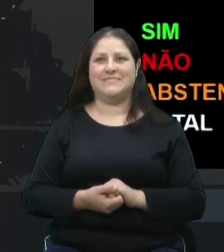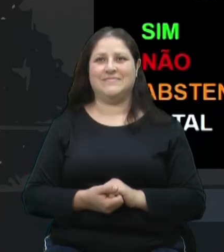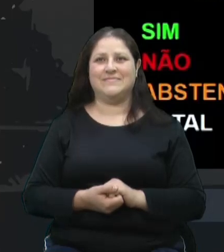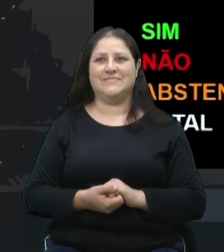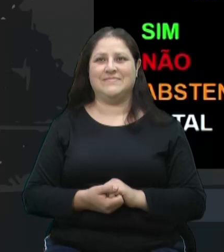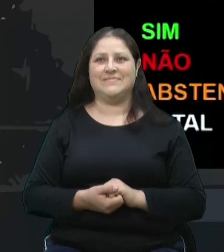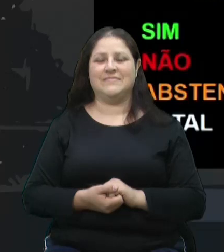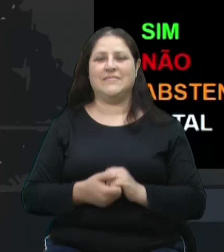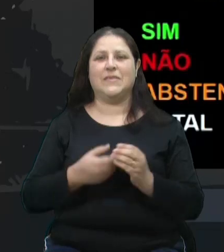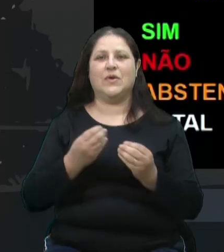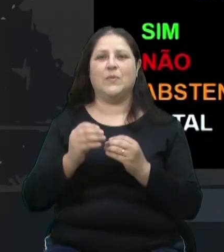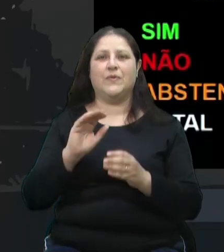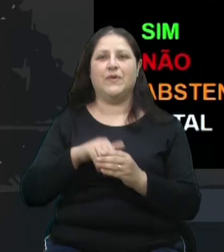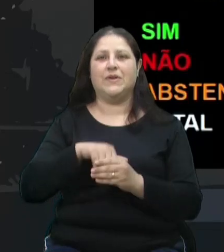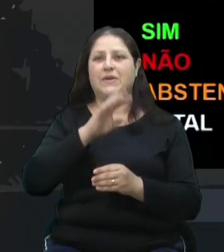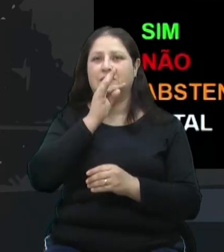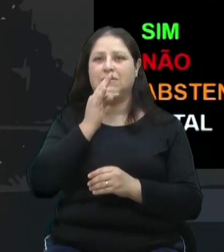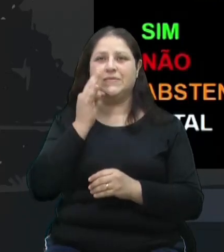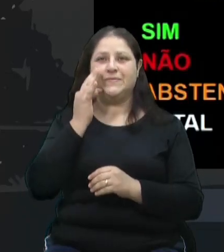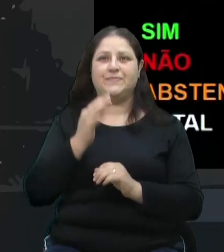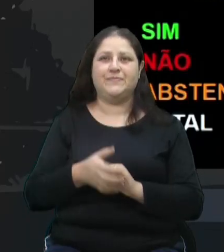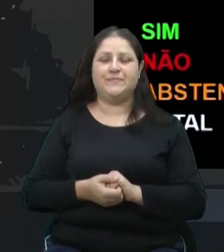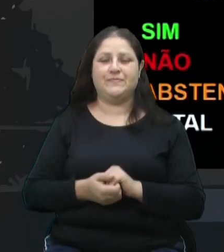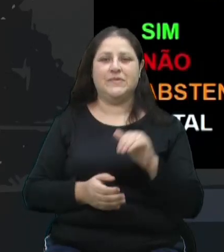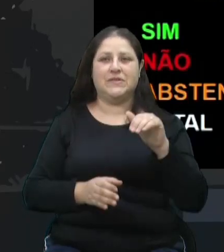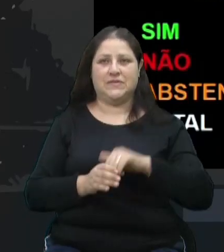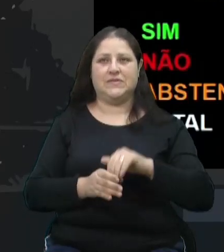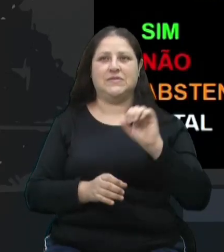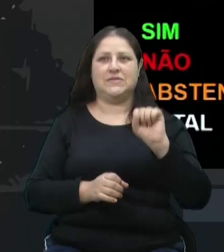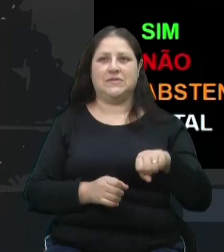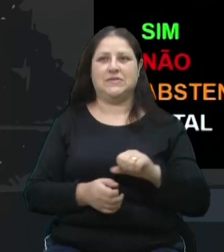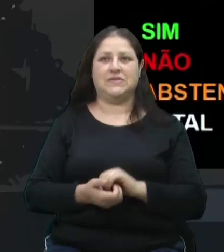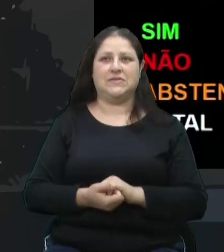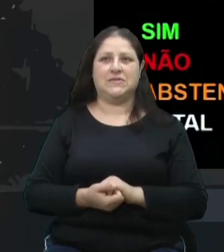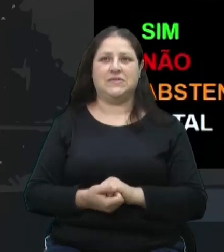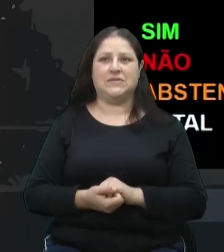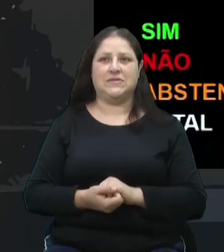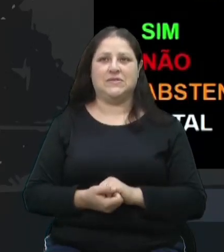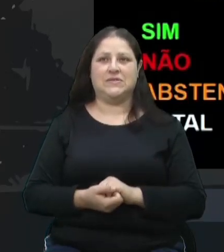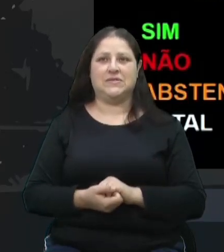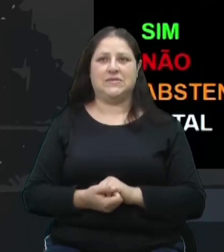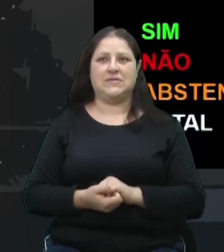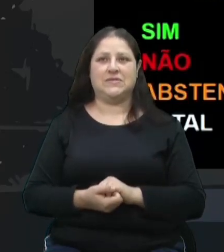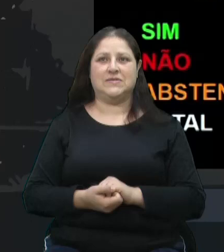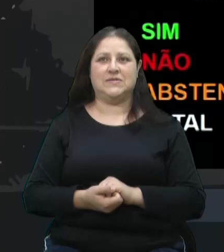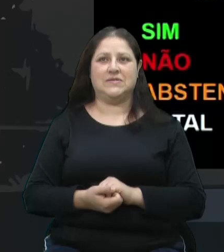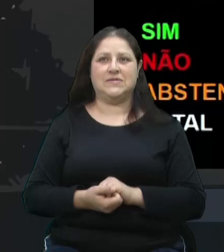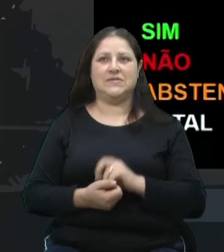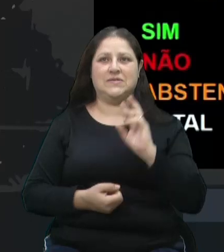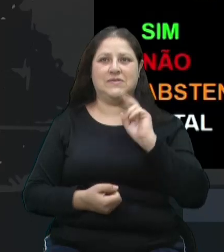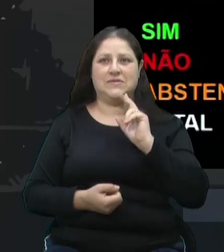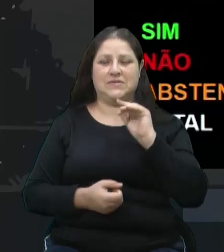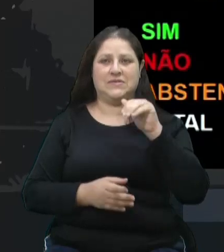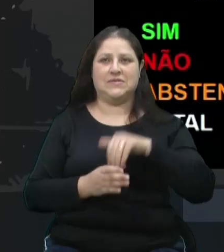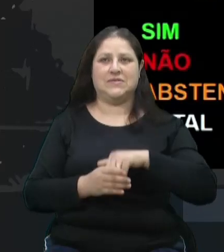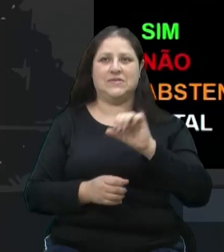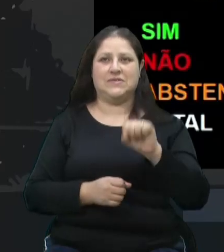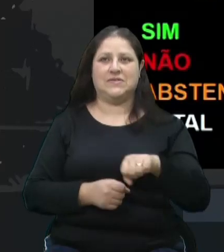Como vota Tatiana Friço? Voto sim, senhor presidente. Tatiana vota sim. Renato de Oliveira vota sim.